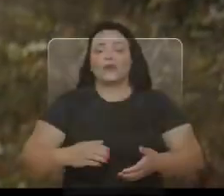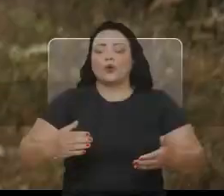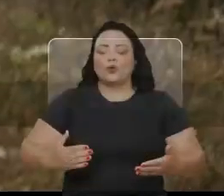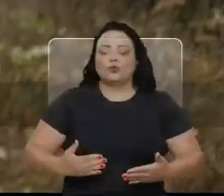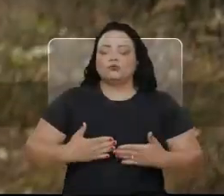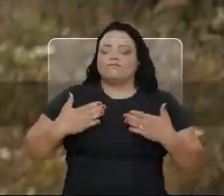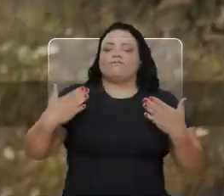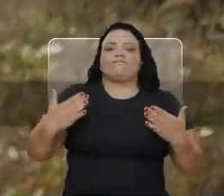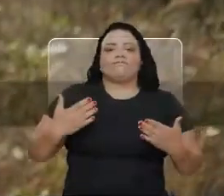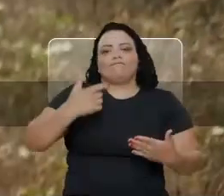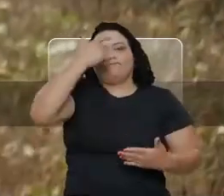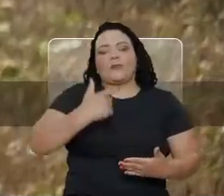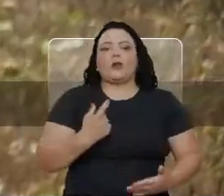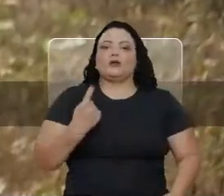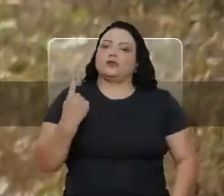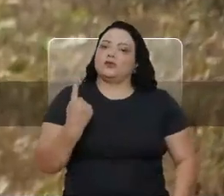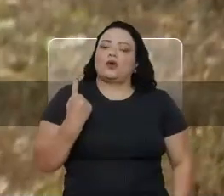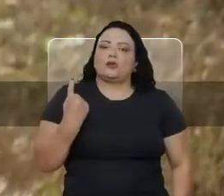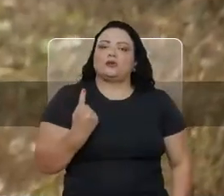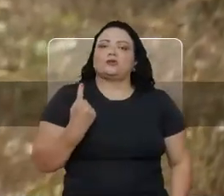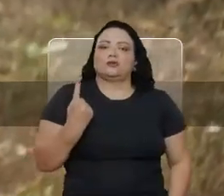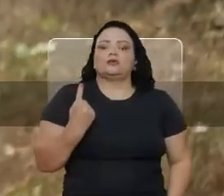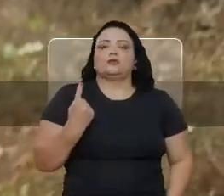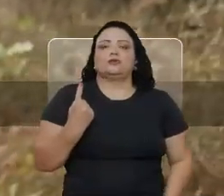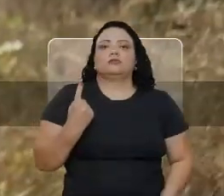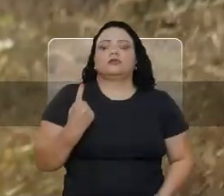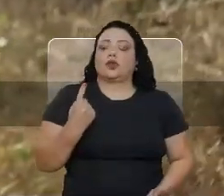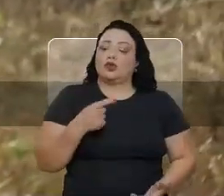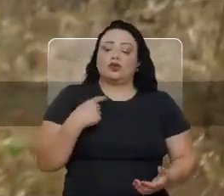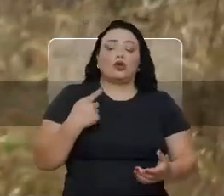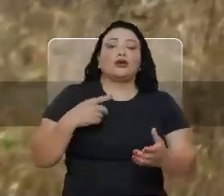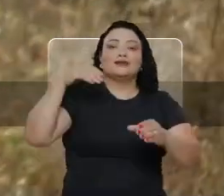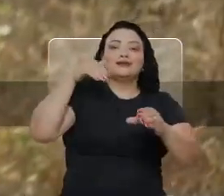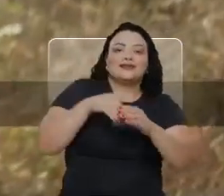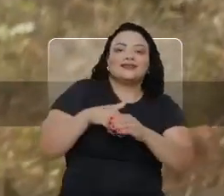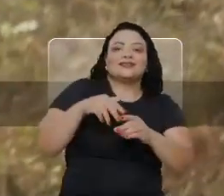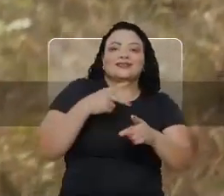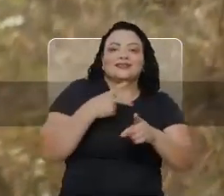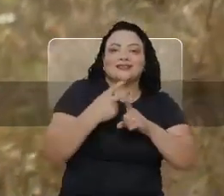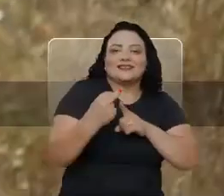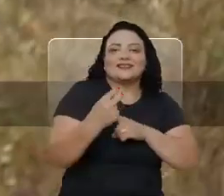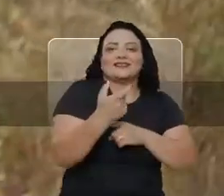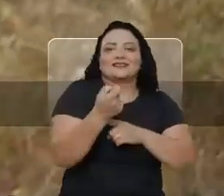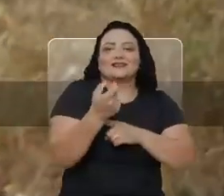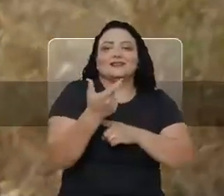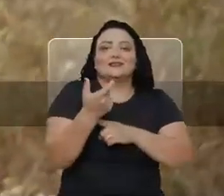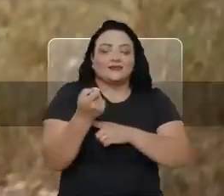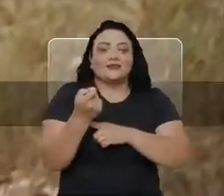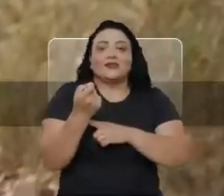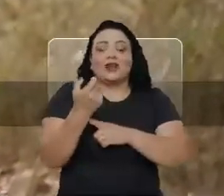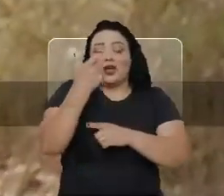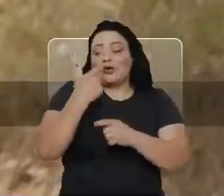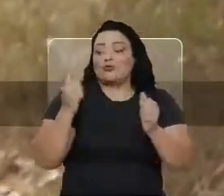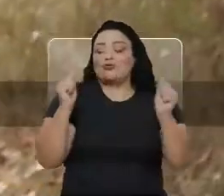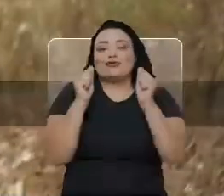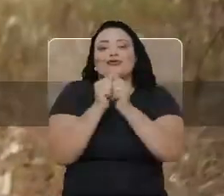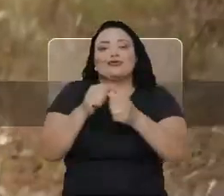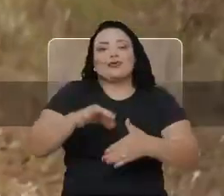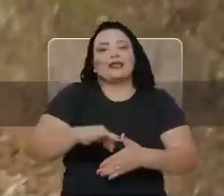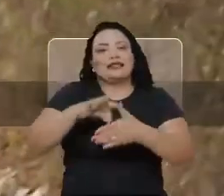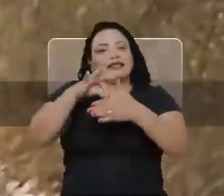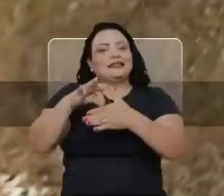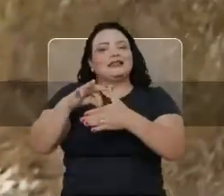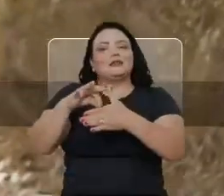De repente, me vi só. Quando vencemos as eleições em 2020, eu tinha ao meu lado um líder, uma